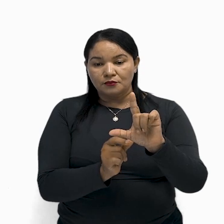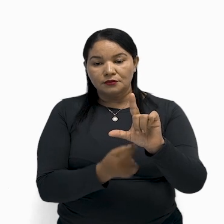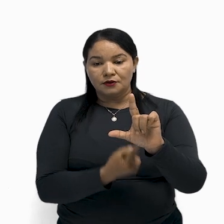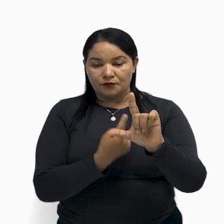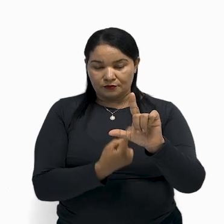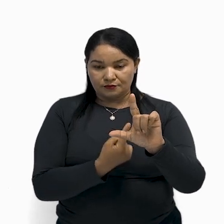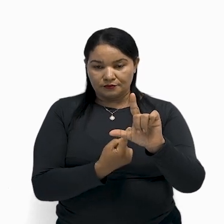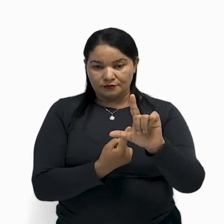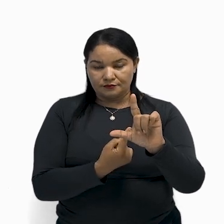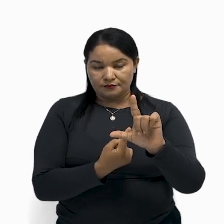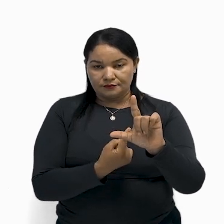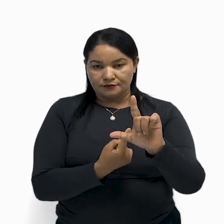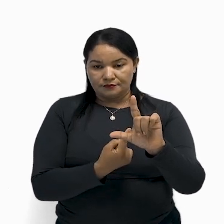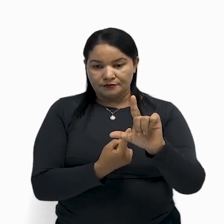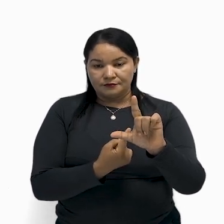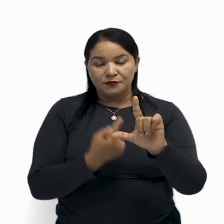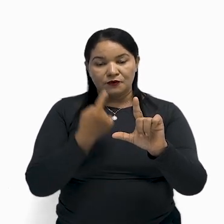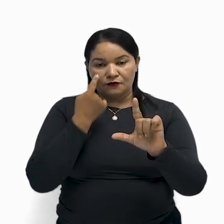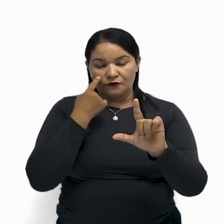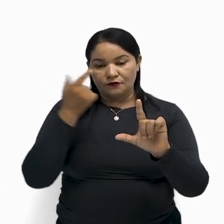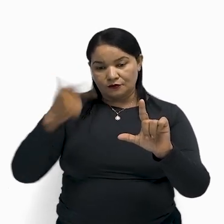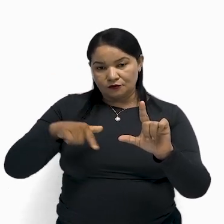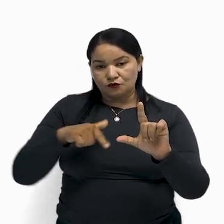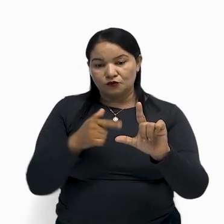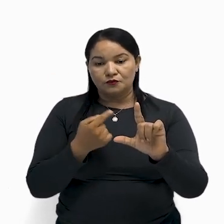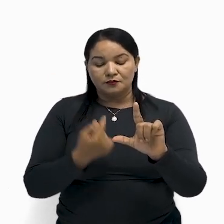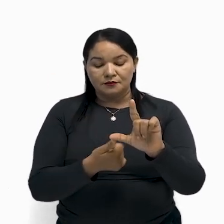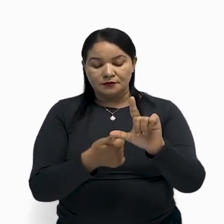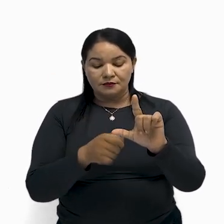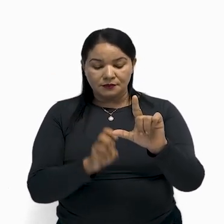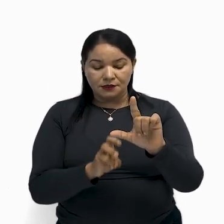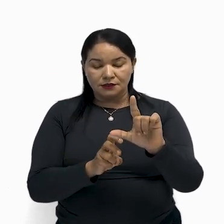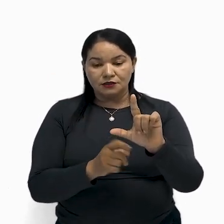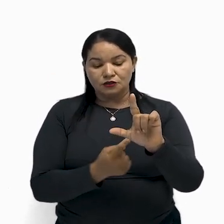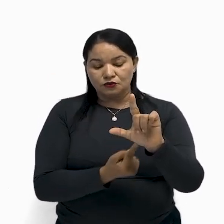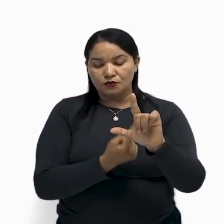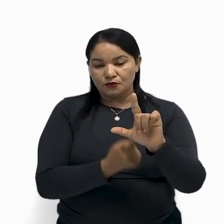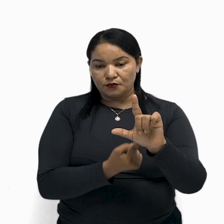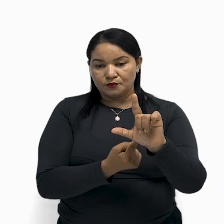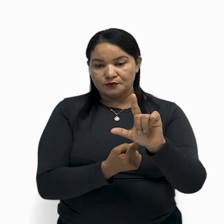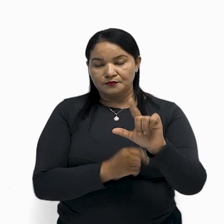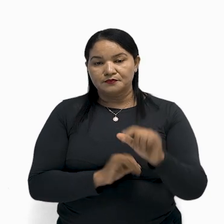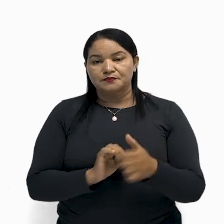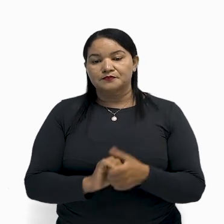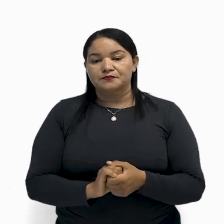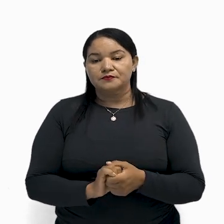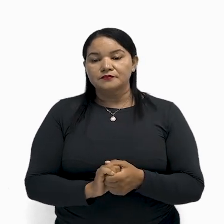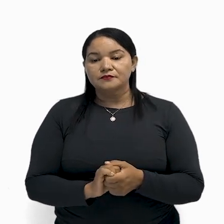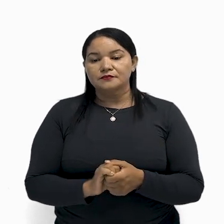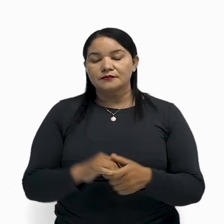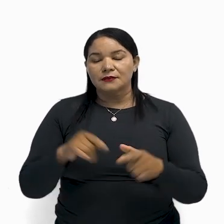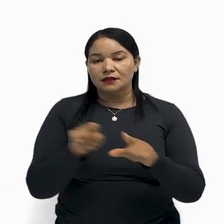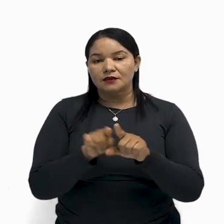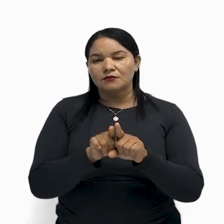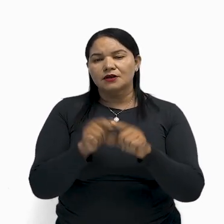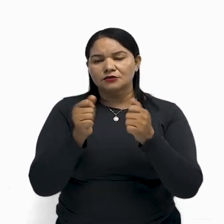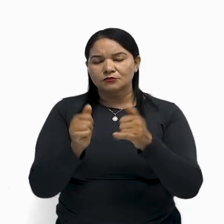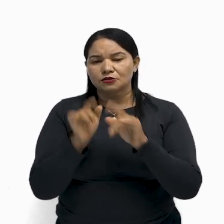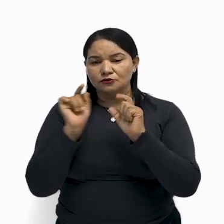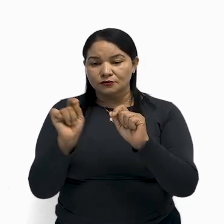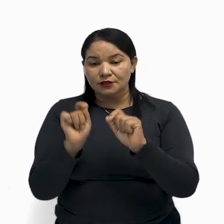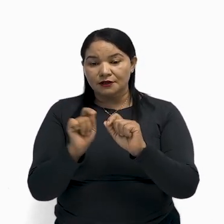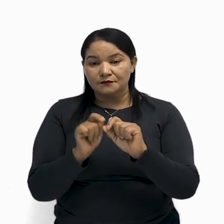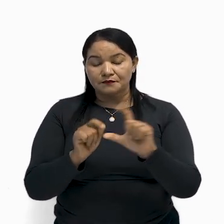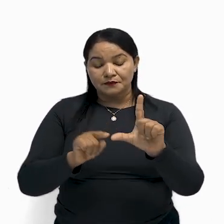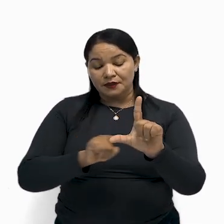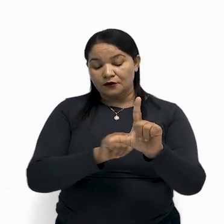Concordam? Porque 15 é a medida só do triângulo menor. Mas como ele disse que o segmento AD vale